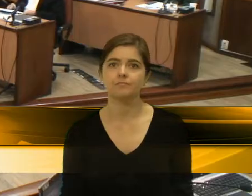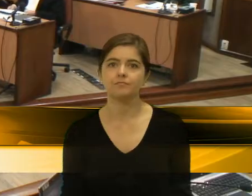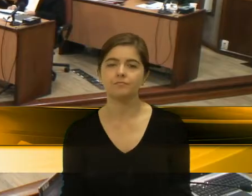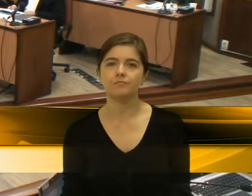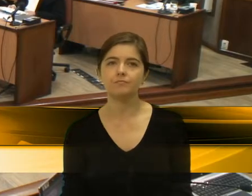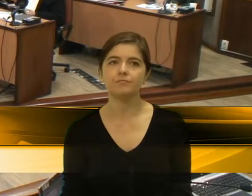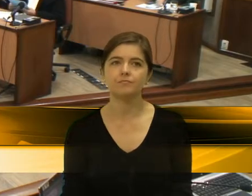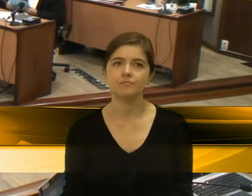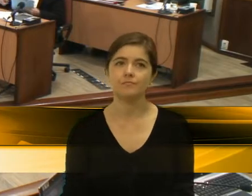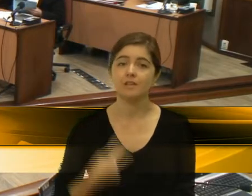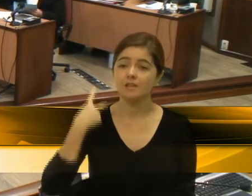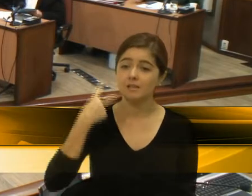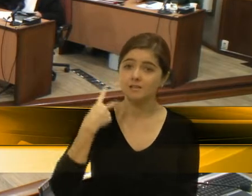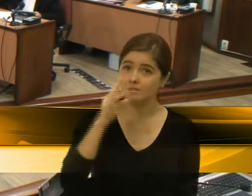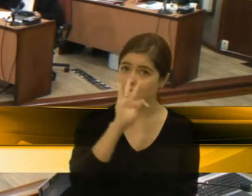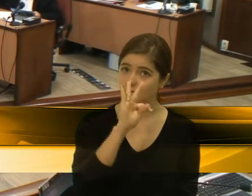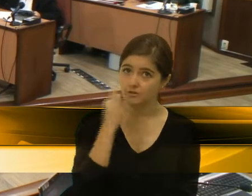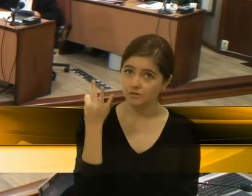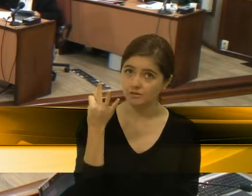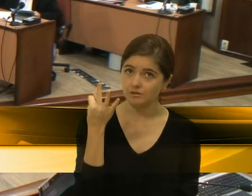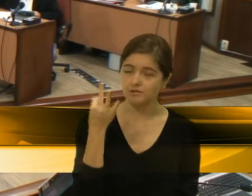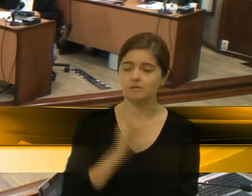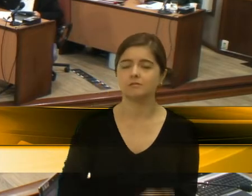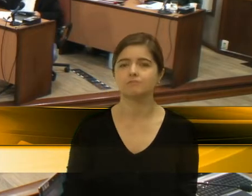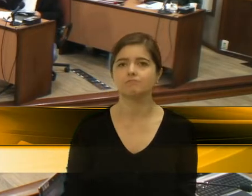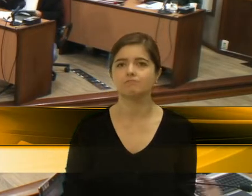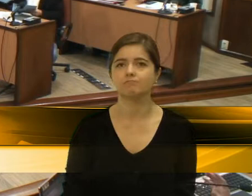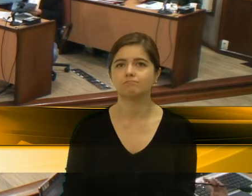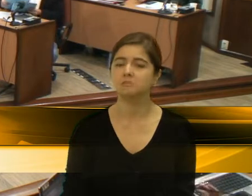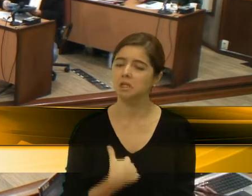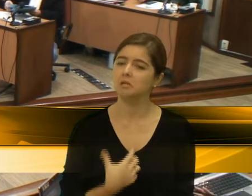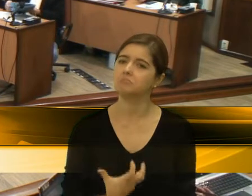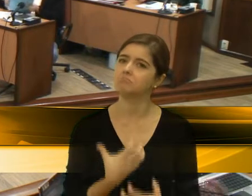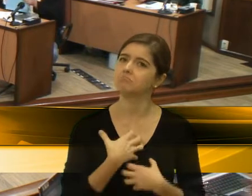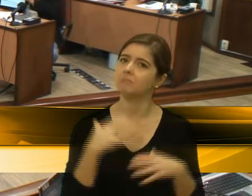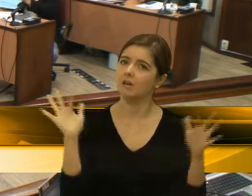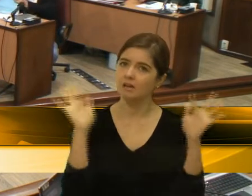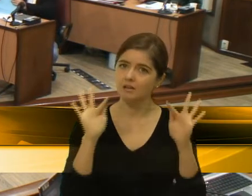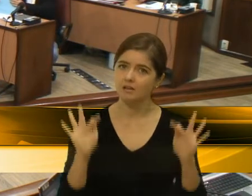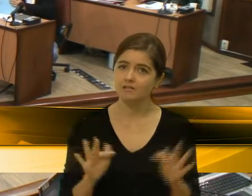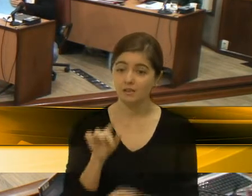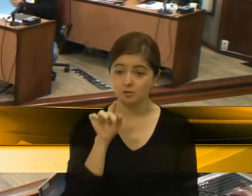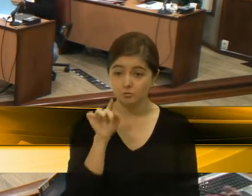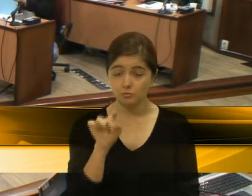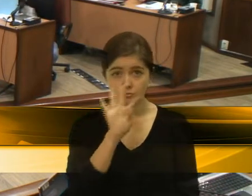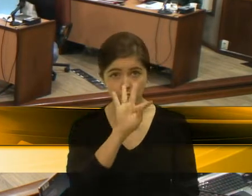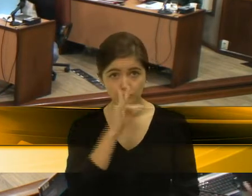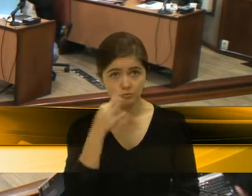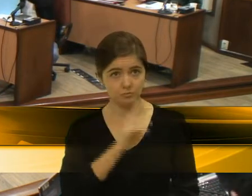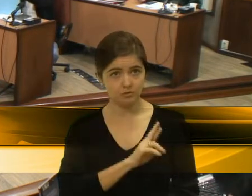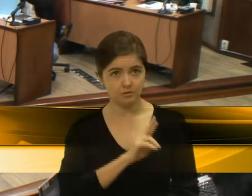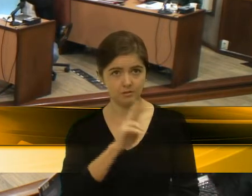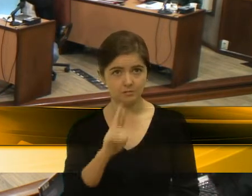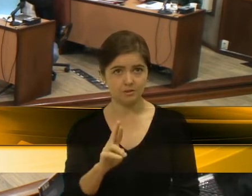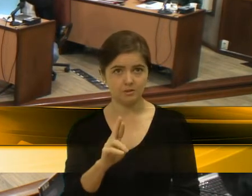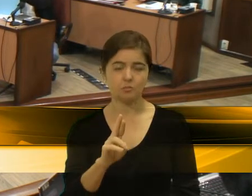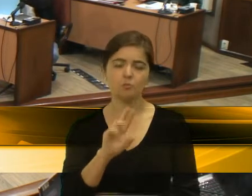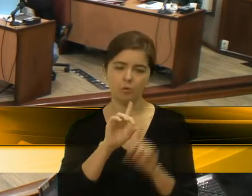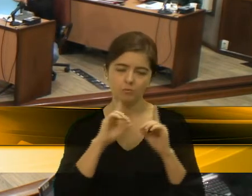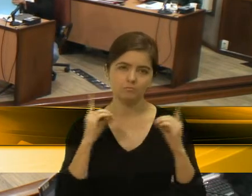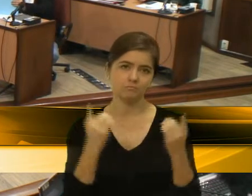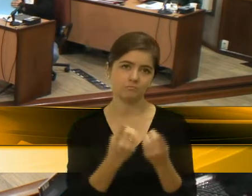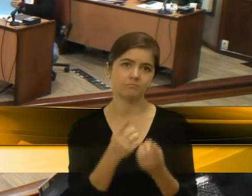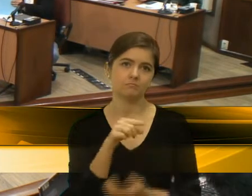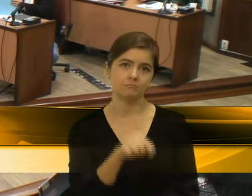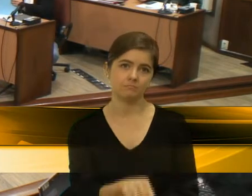Vereadora Tatiane, primeiro, dizer que fiquei muito contente ontem quando soube que a senhora foi representar a Casa nesse encontro, até